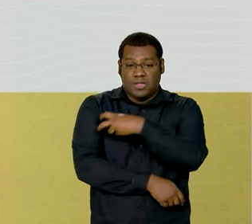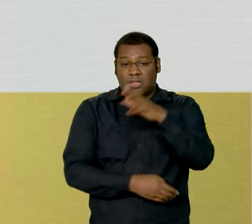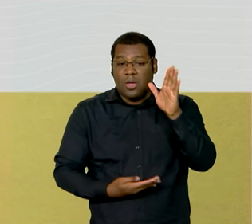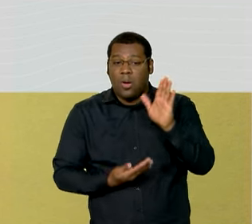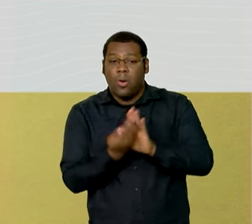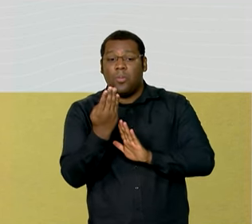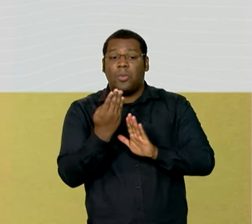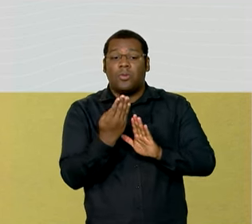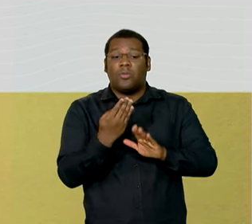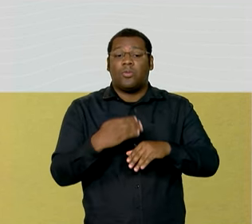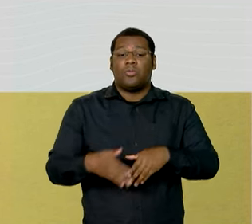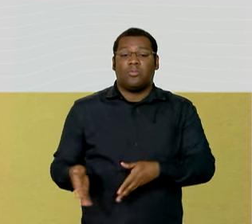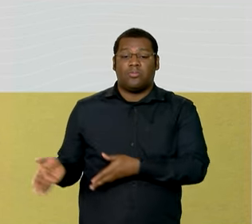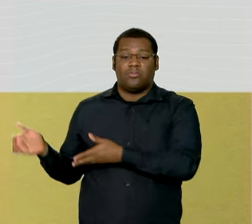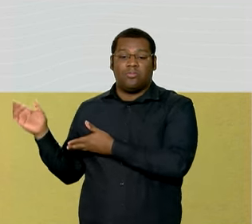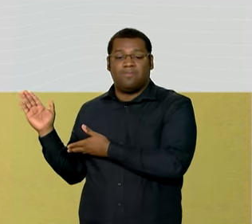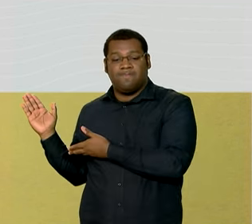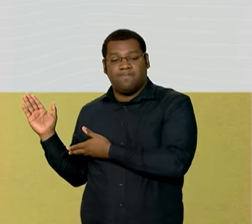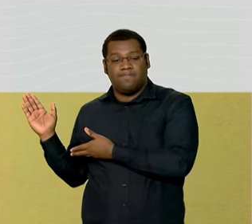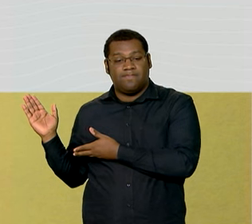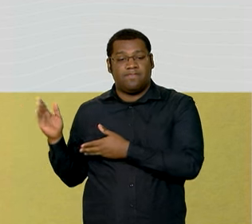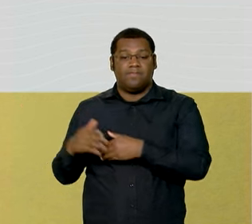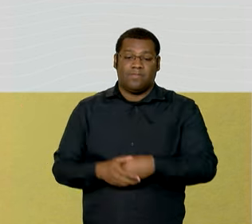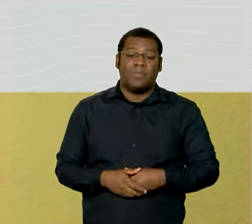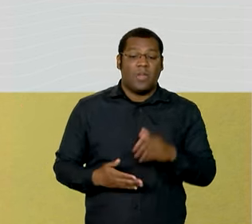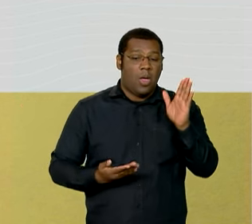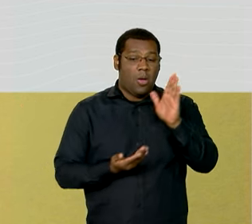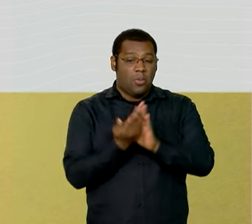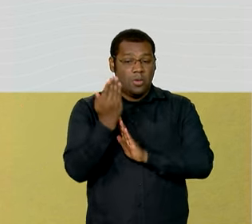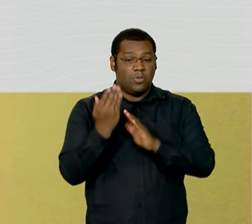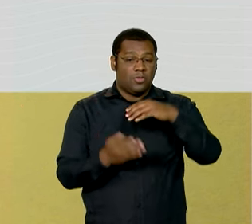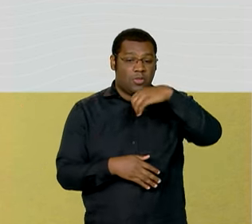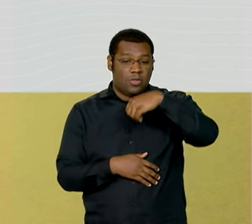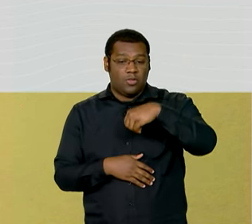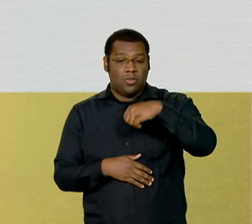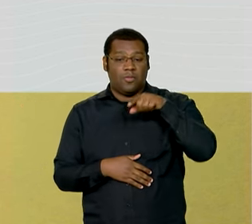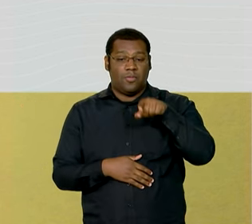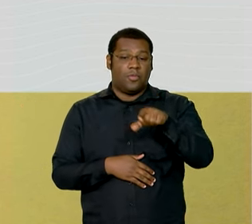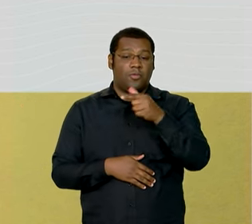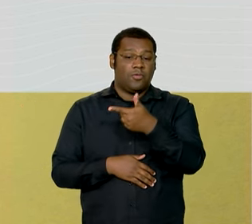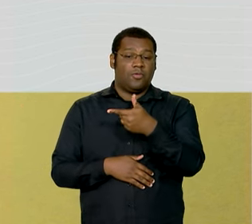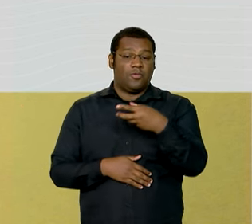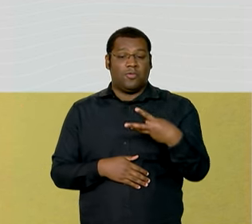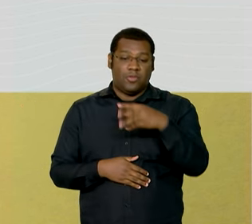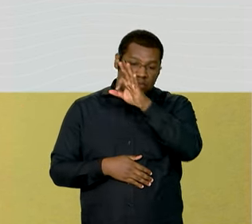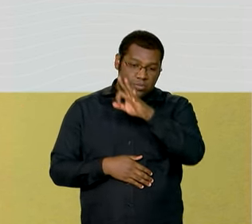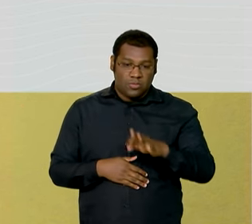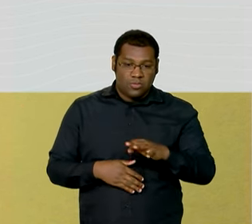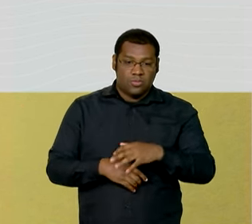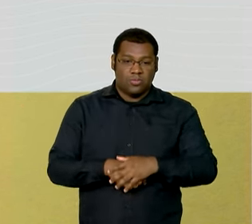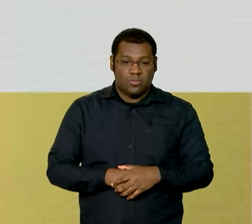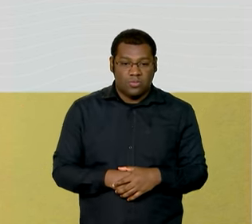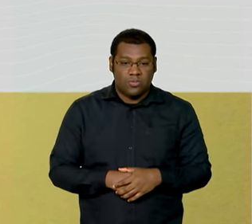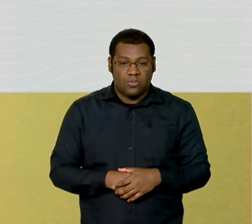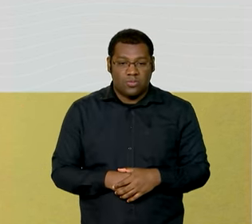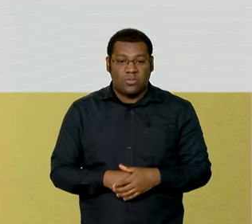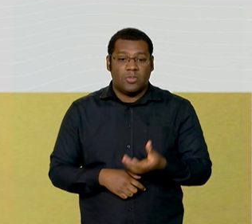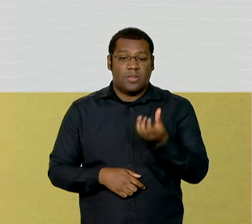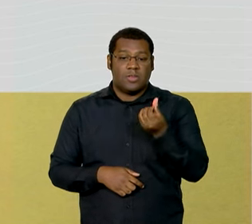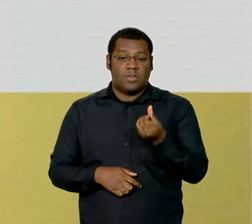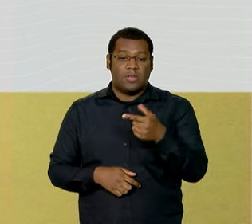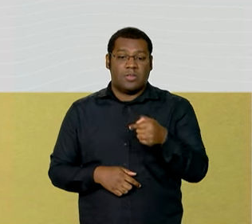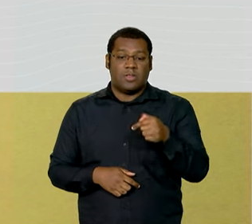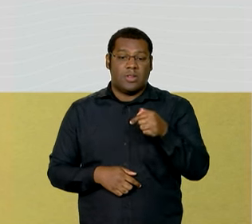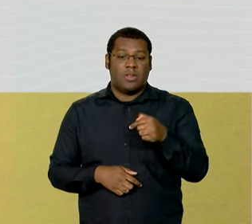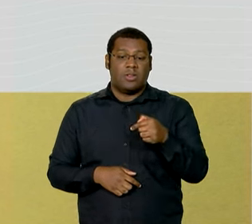reforço da triplice bacteriana, com 9,23 pontos, passando de 67,4